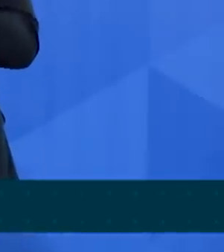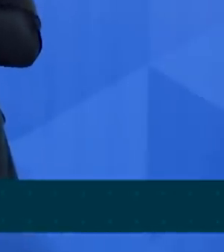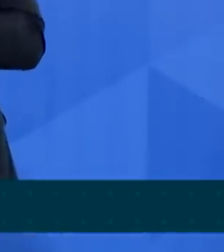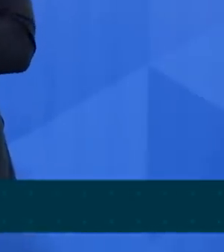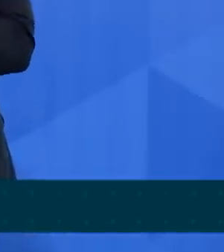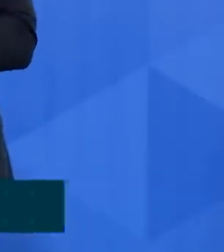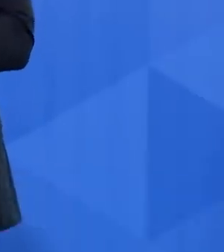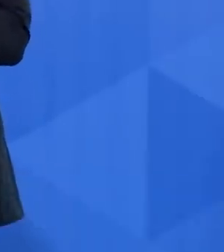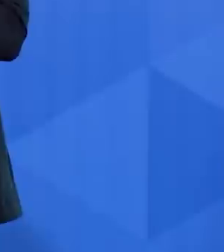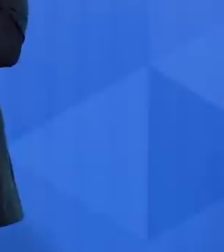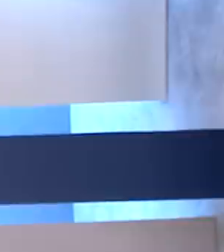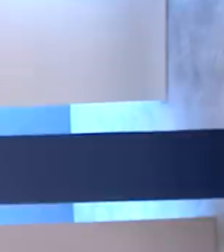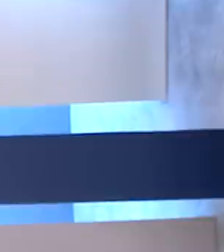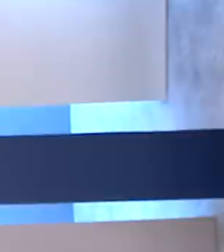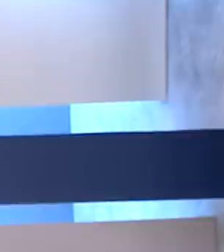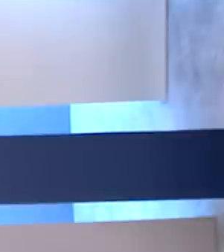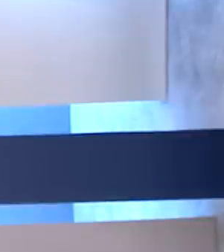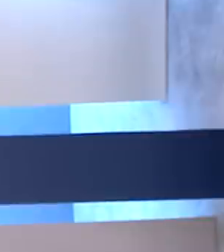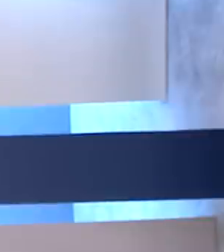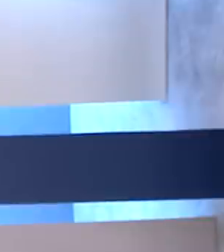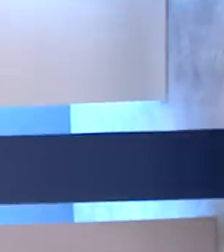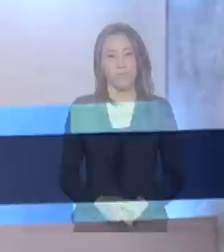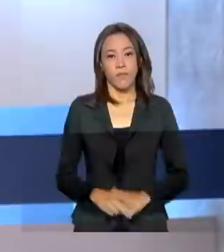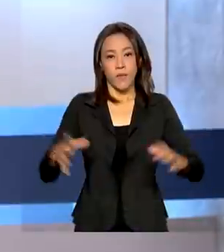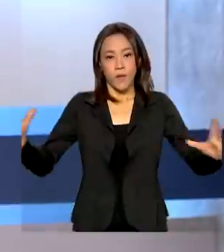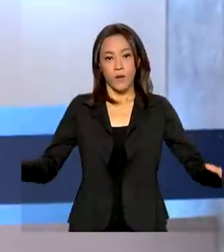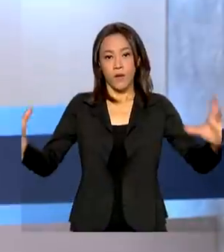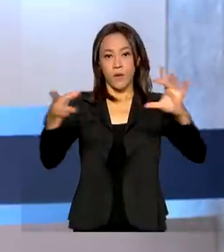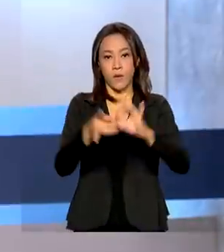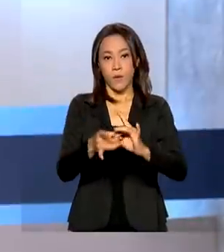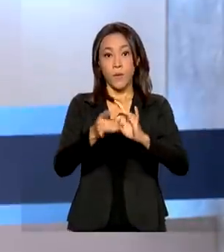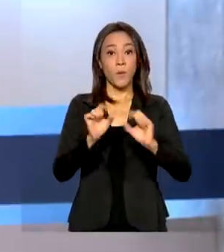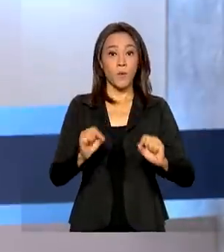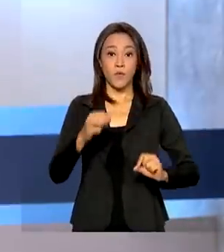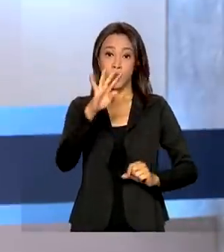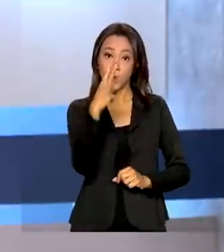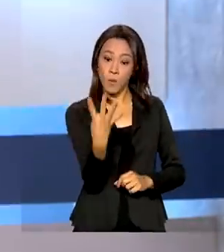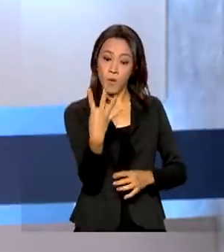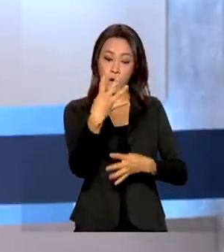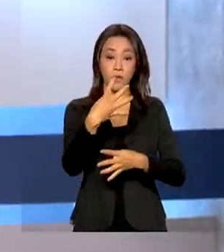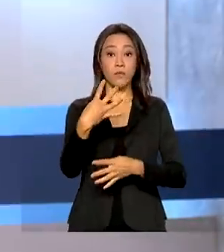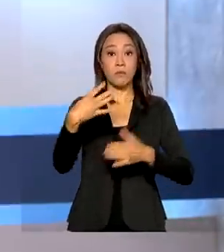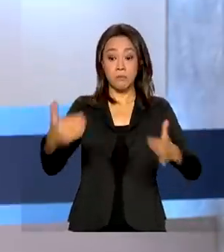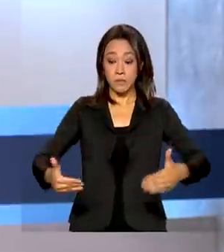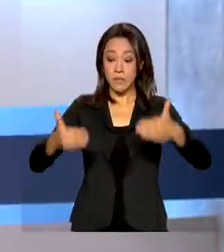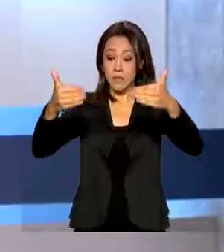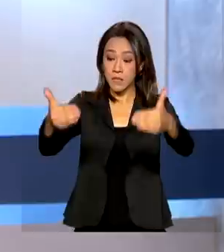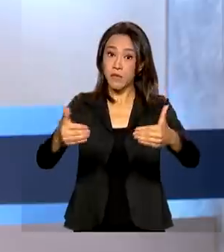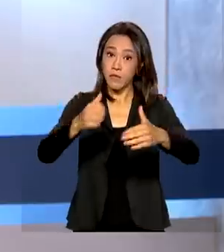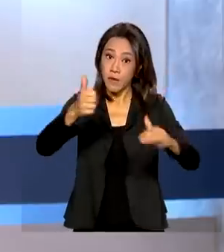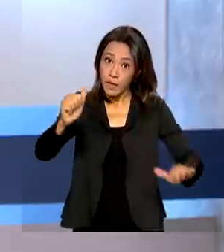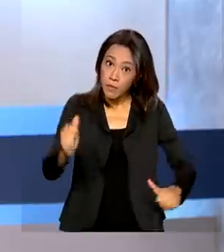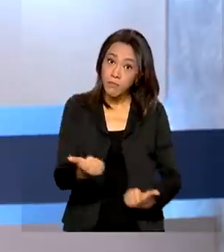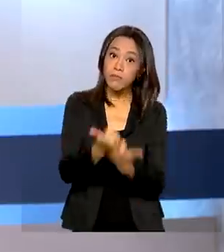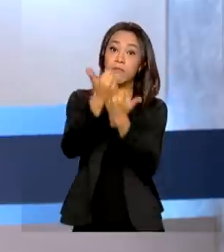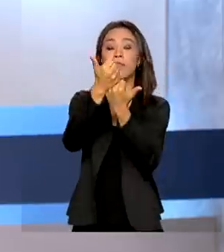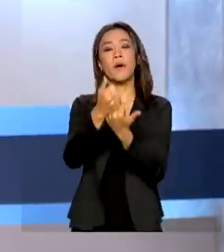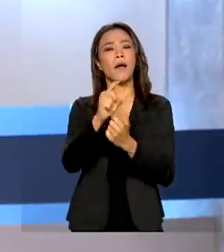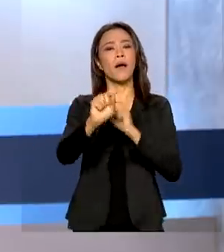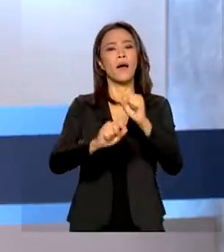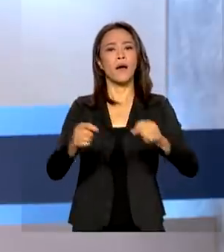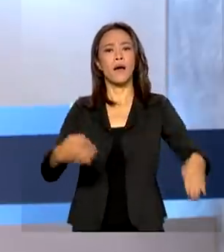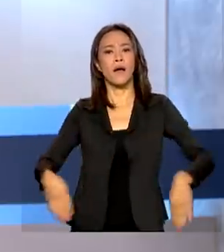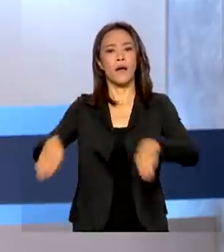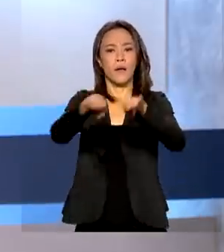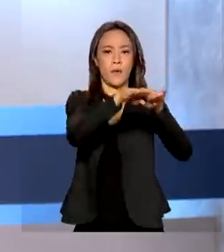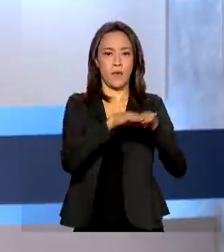da Receita Federal. E a união entre quatro ministérios vai promover a igualdade racial no país. Entre as ações